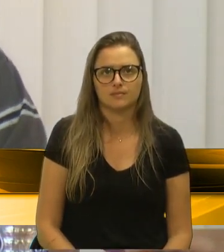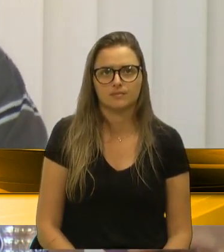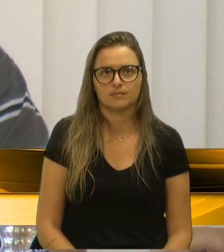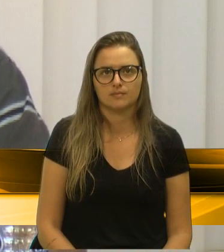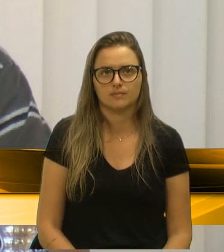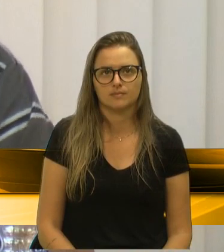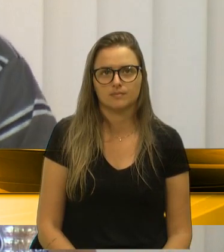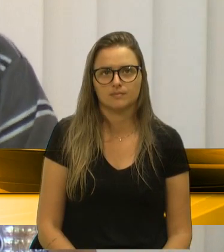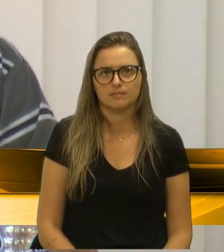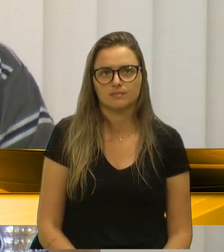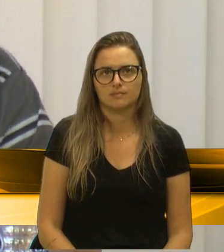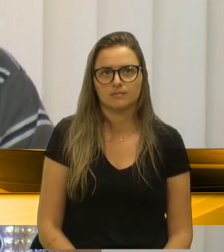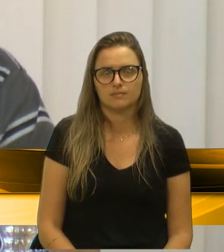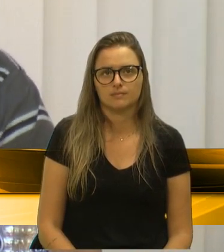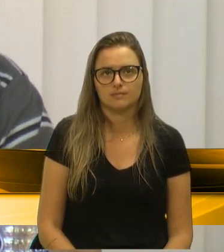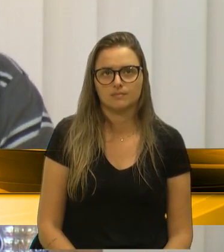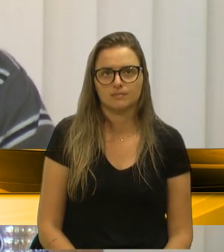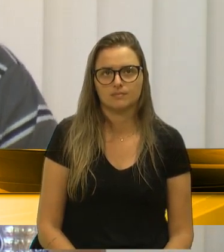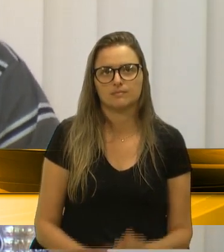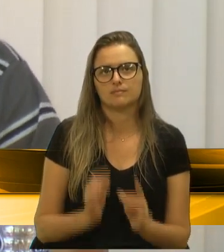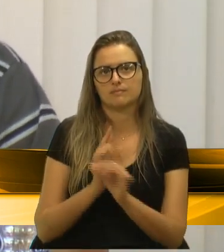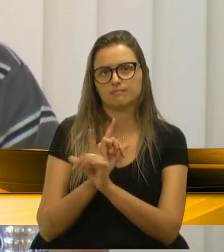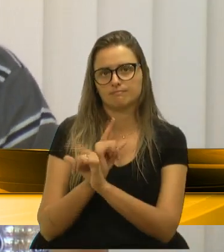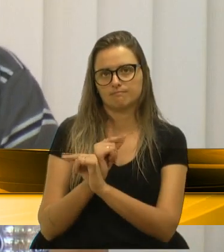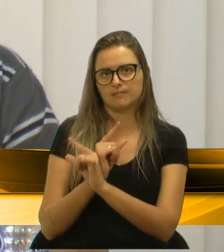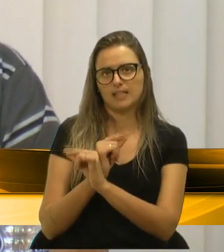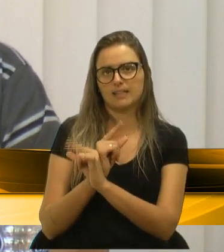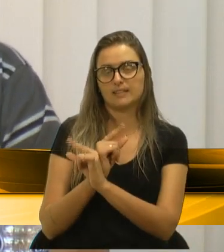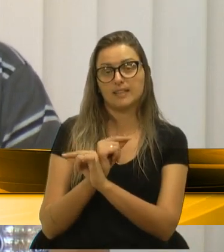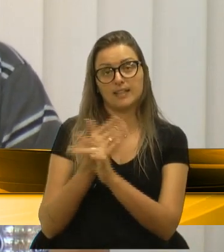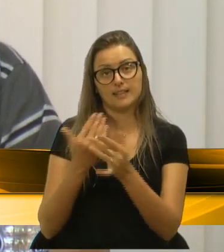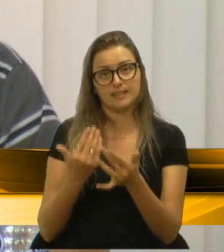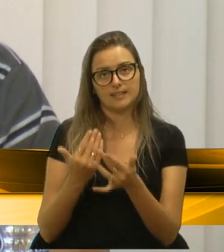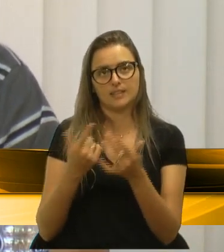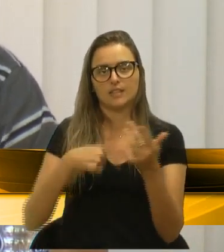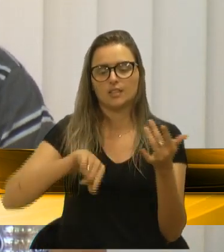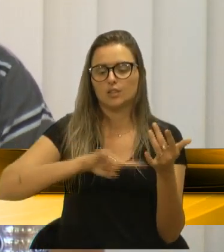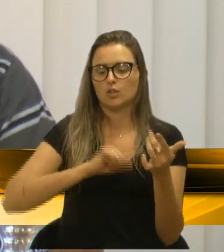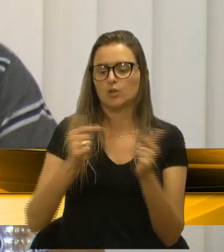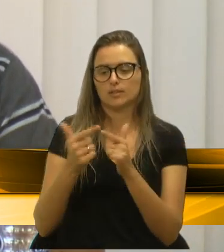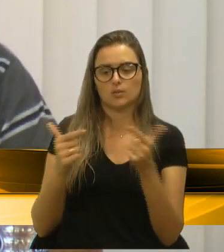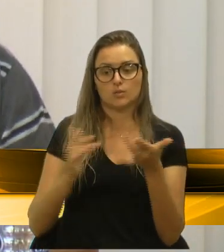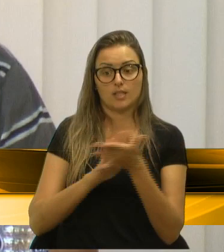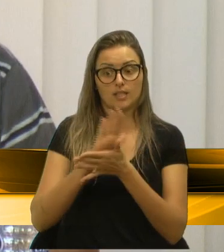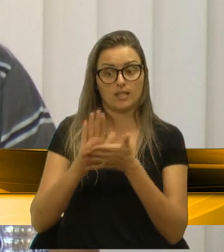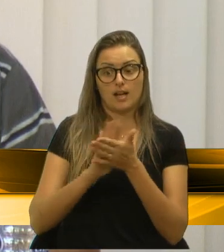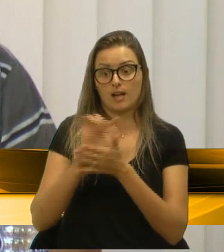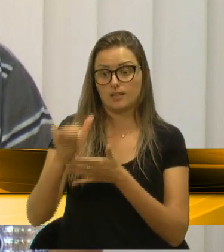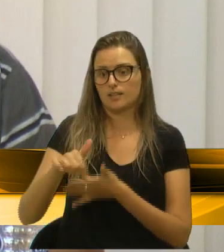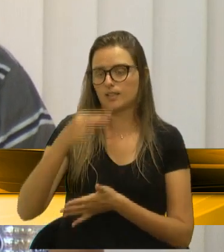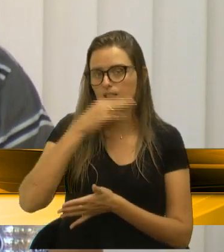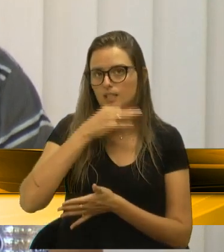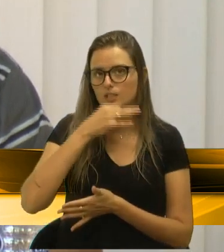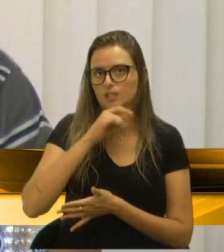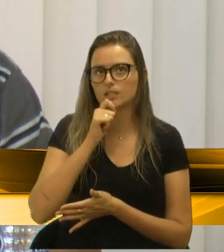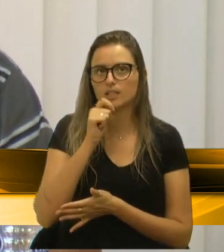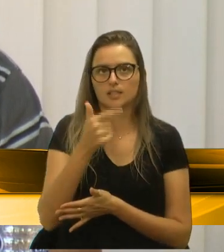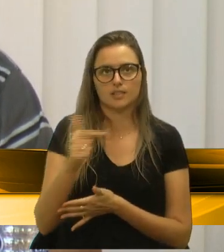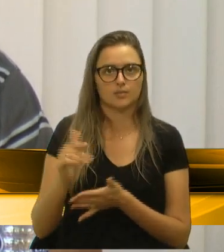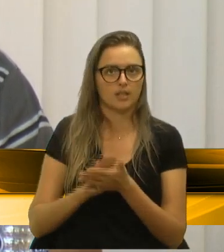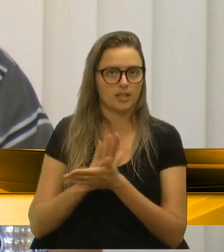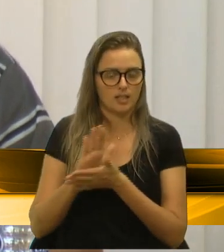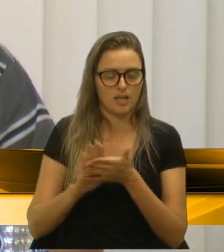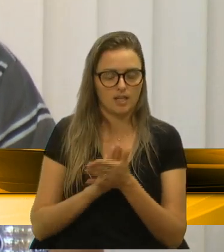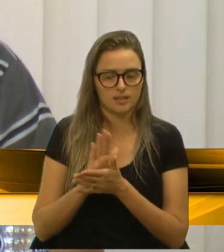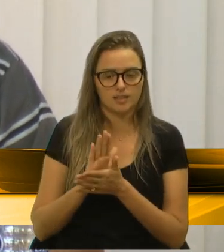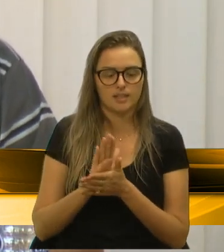Bom, a Dengue realmente é assim, nós não temos nenhum caso de Caxias. O número de